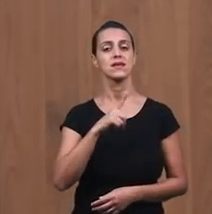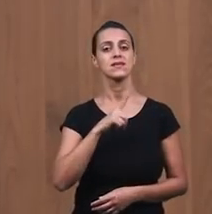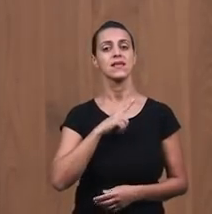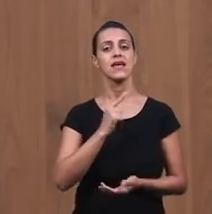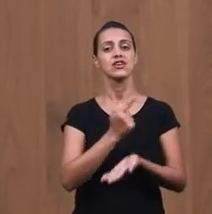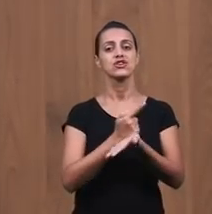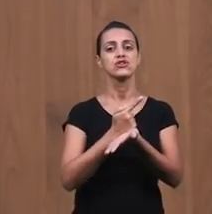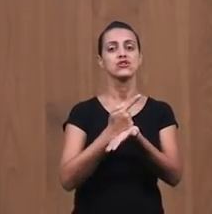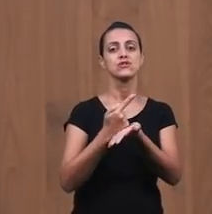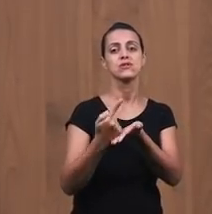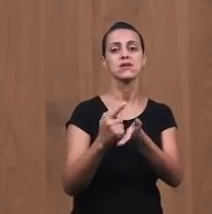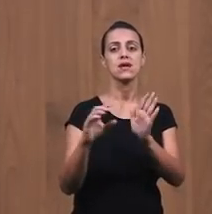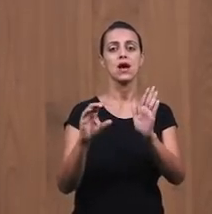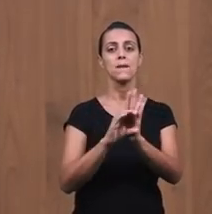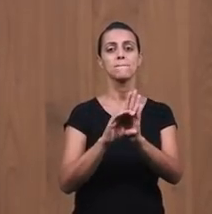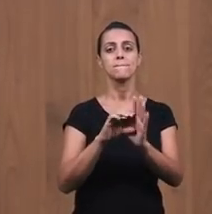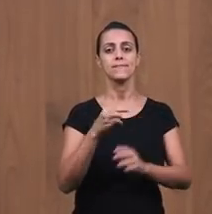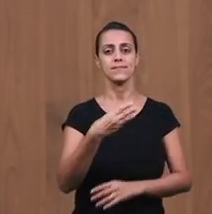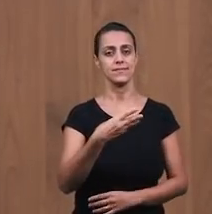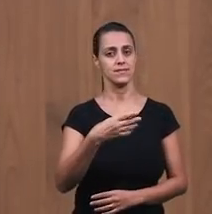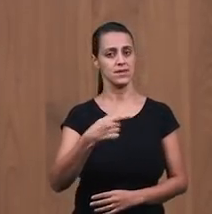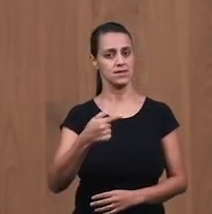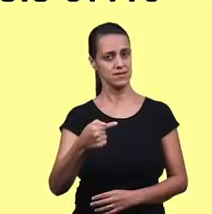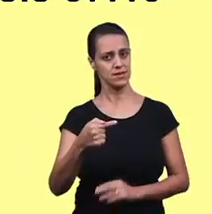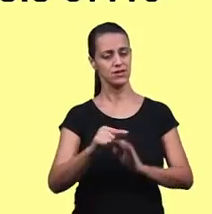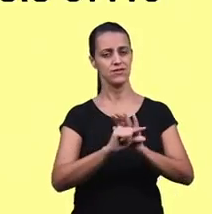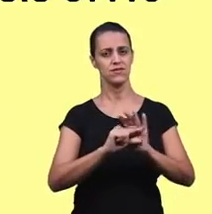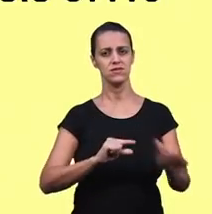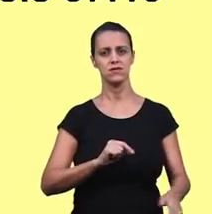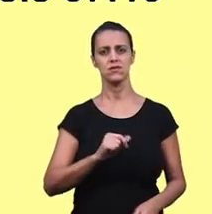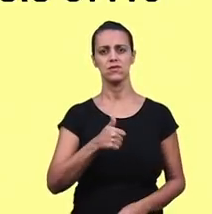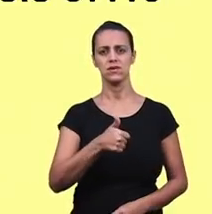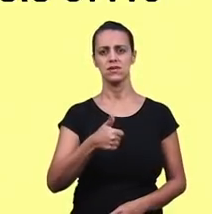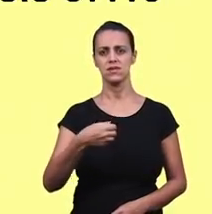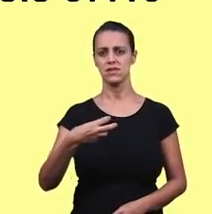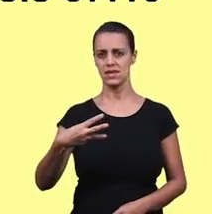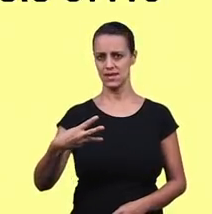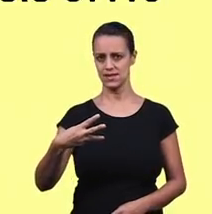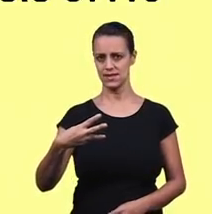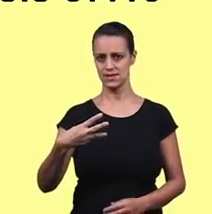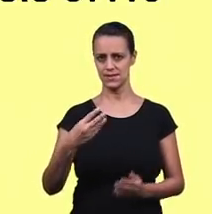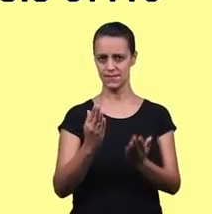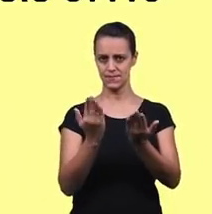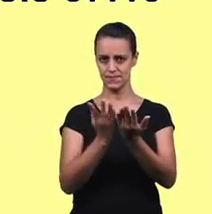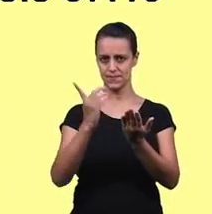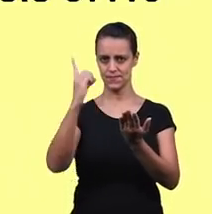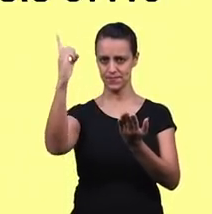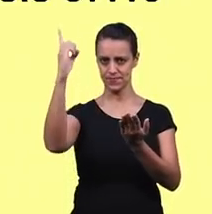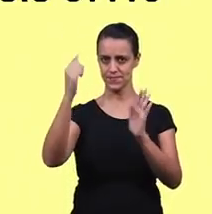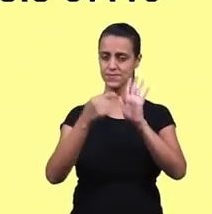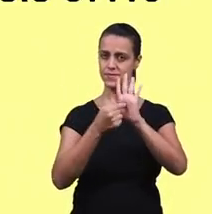Gênesis 37, versículo 13 Nos diz assim a palavra do Senhor